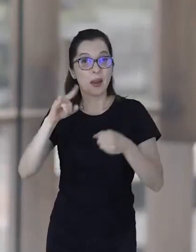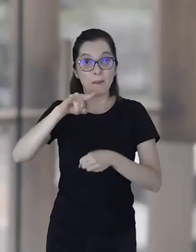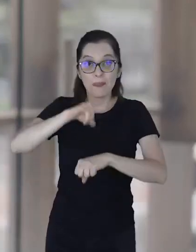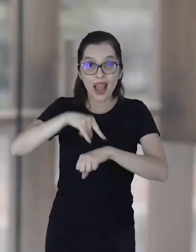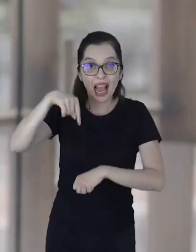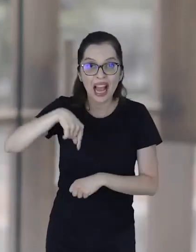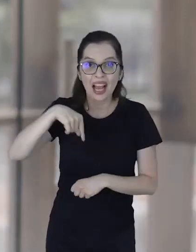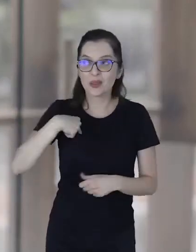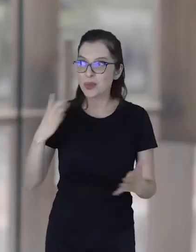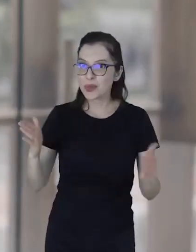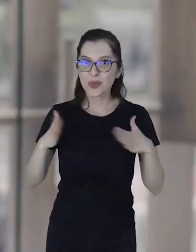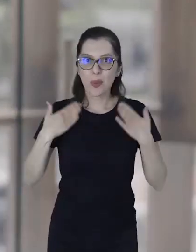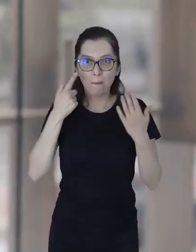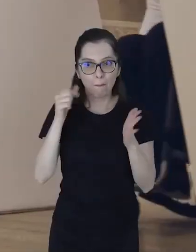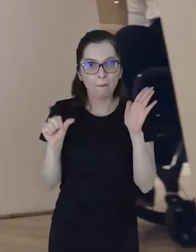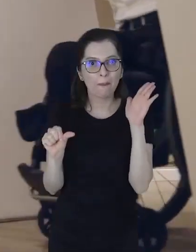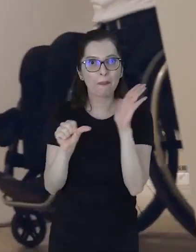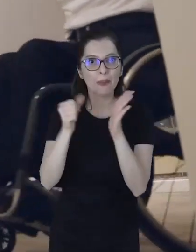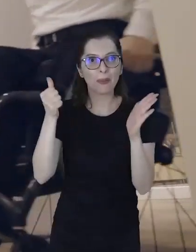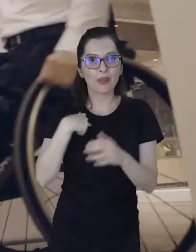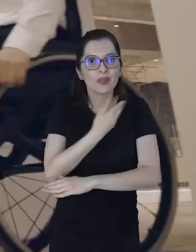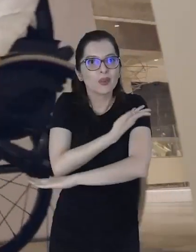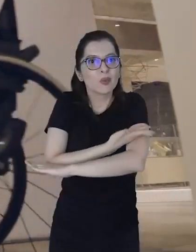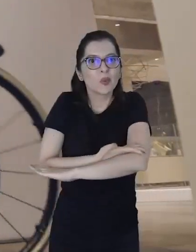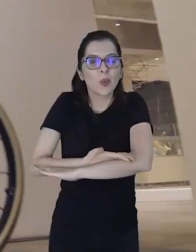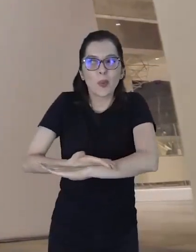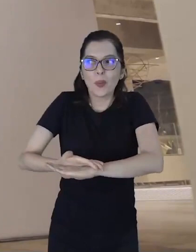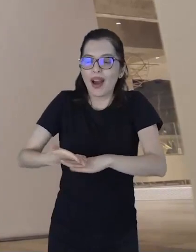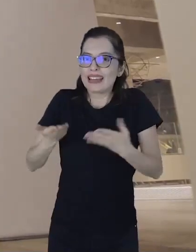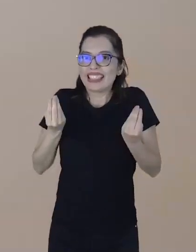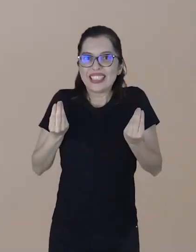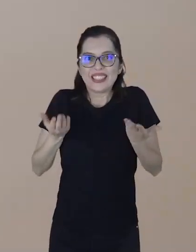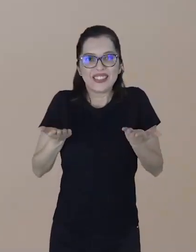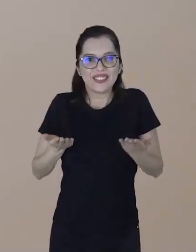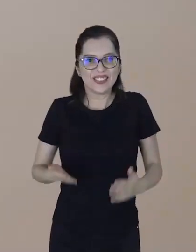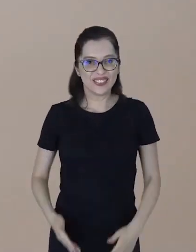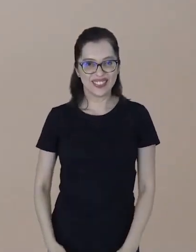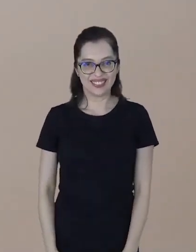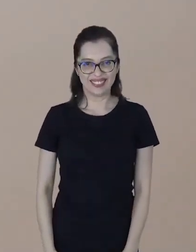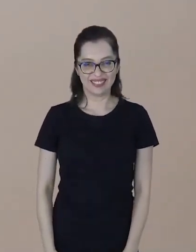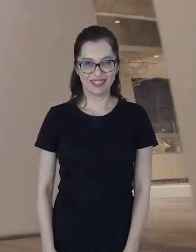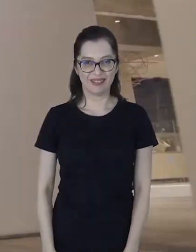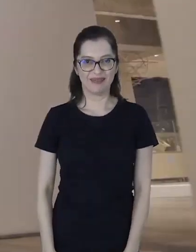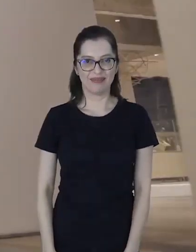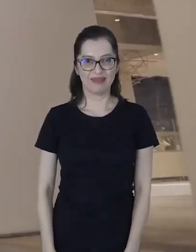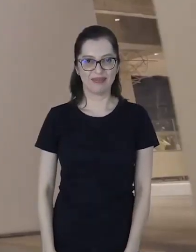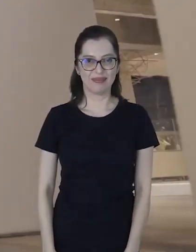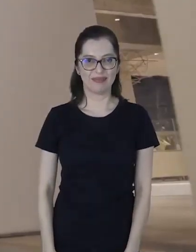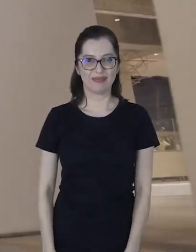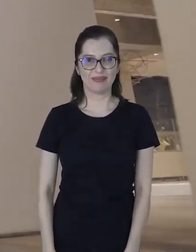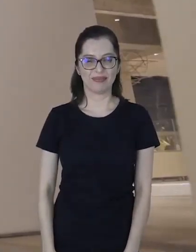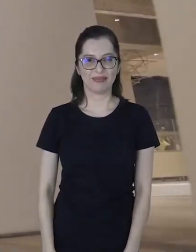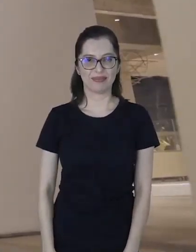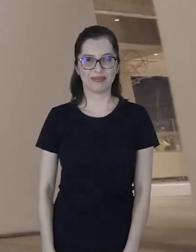Divertido o banheiro daqui. Eu levei um susto a primeira vez que eu fui. Agora estou começando a acostumar. Sidney abre a porta de um banheiro